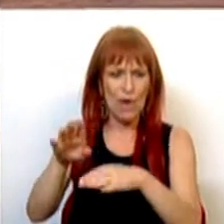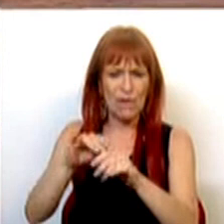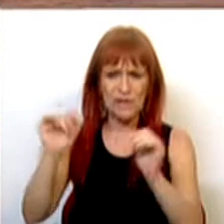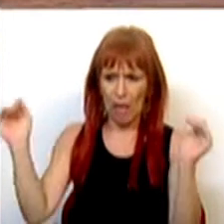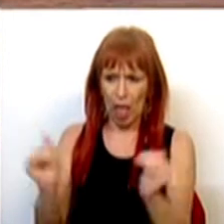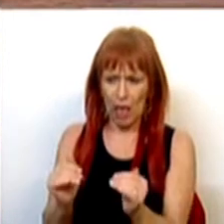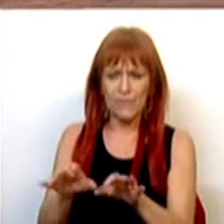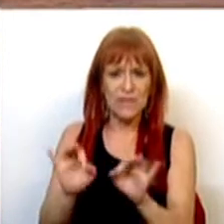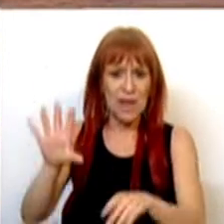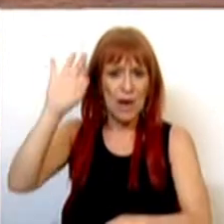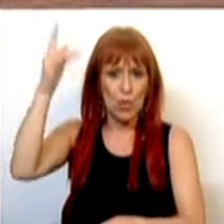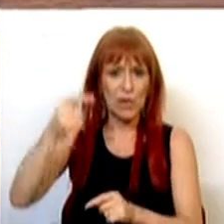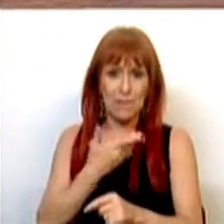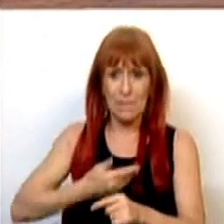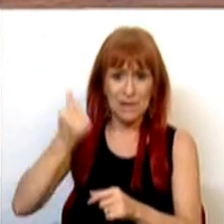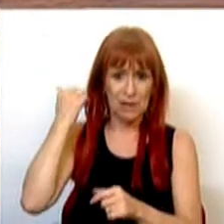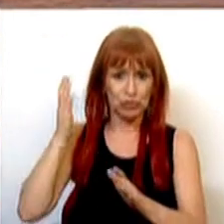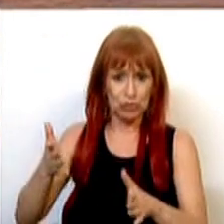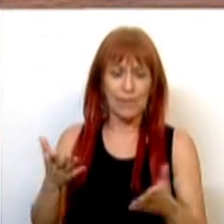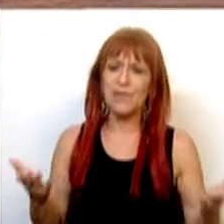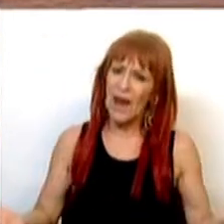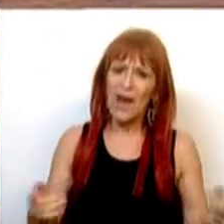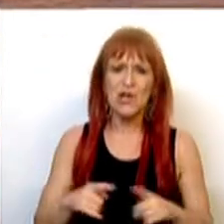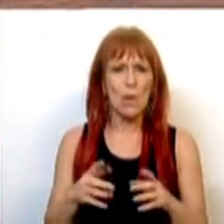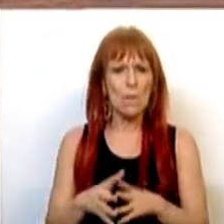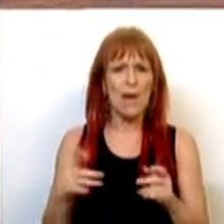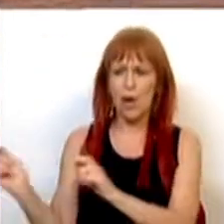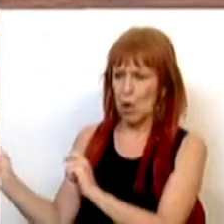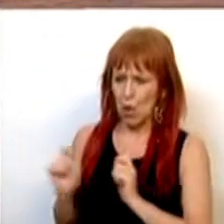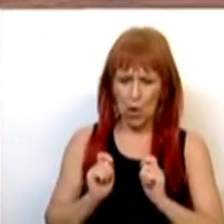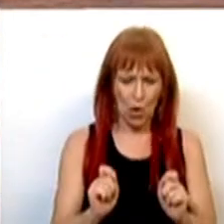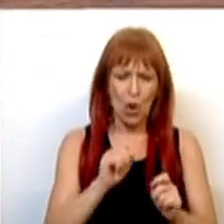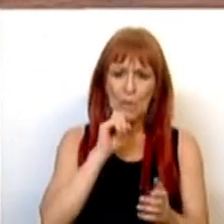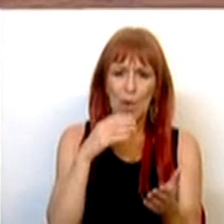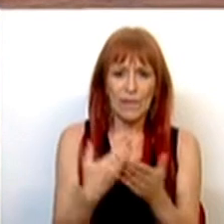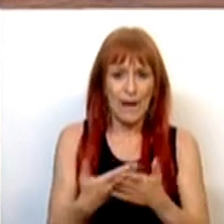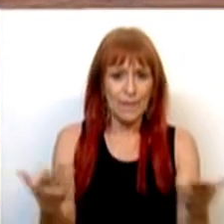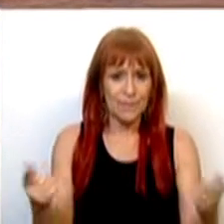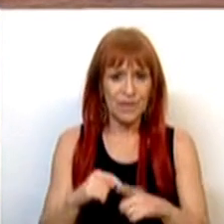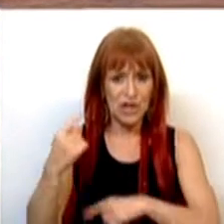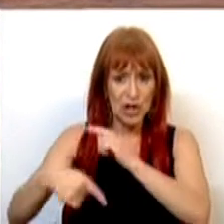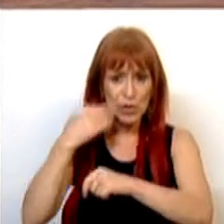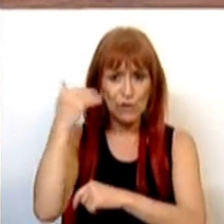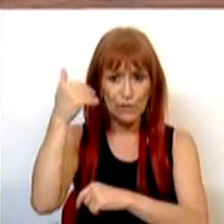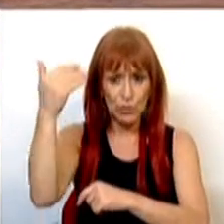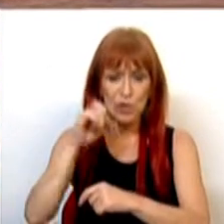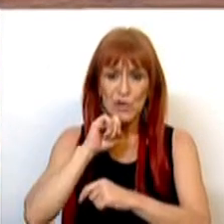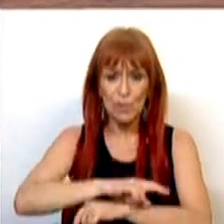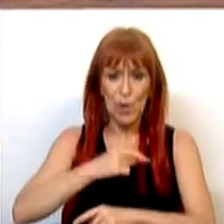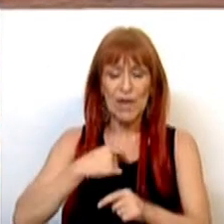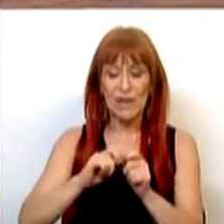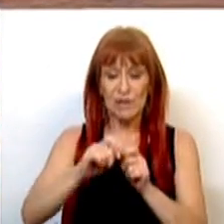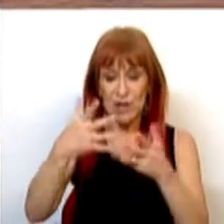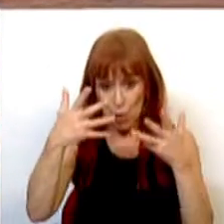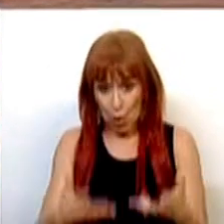sua reversão, como aconteceu no passado. É este o maior legado que podemos deixar às gerações futuras. O que